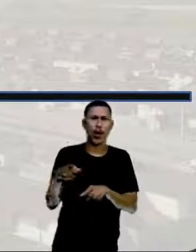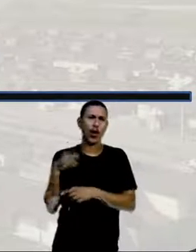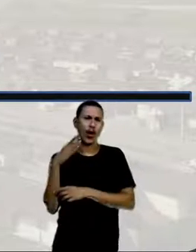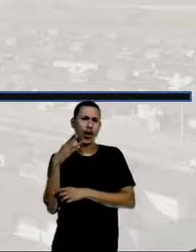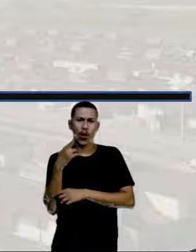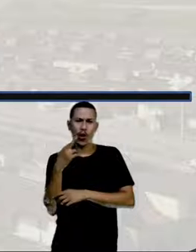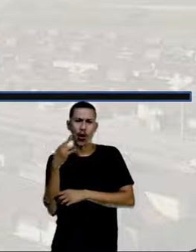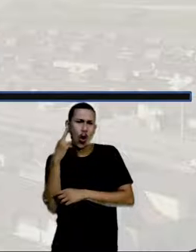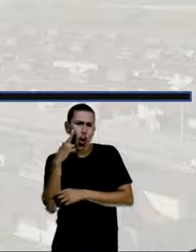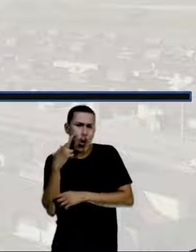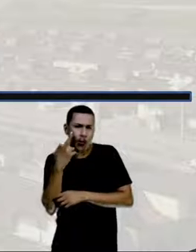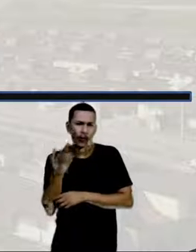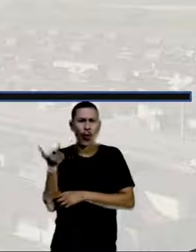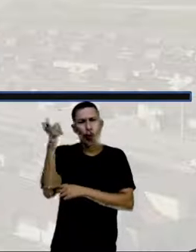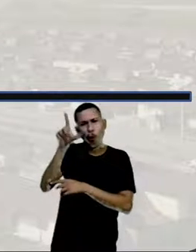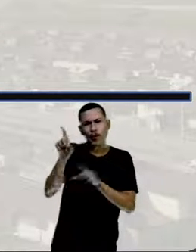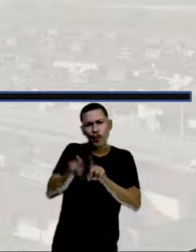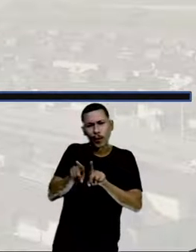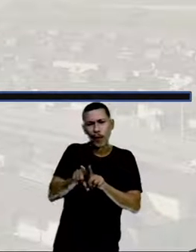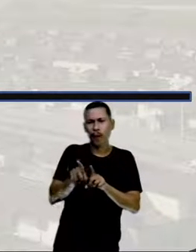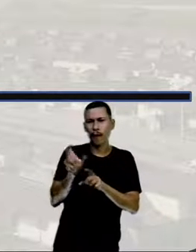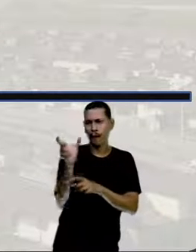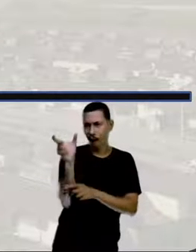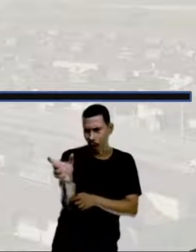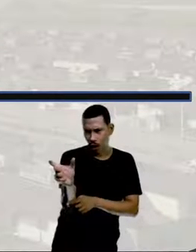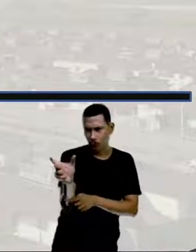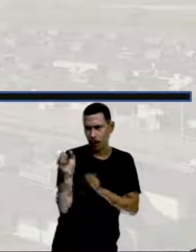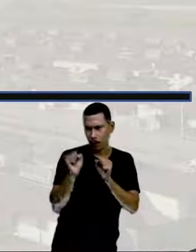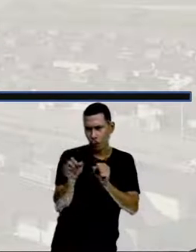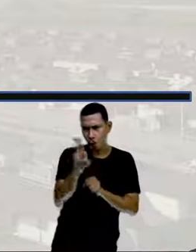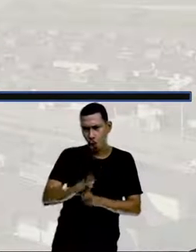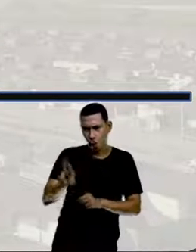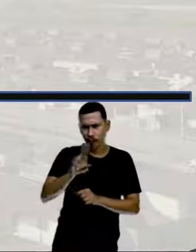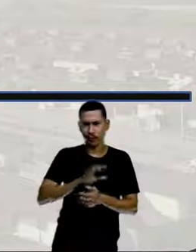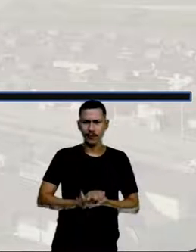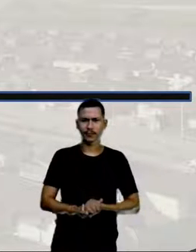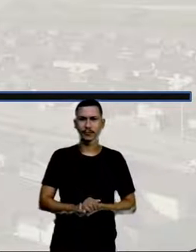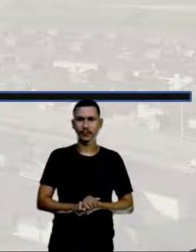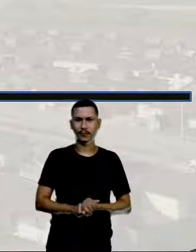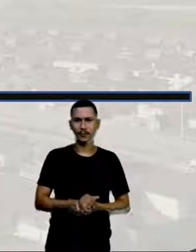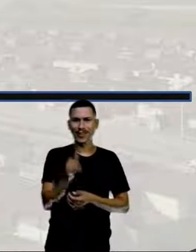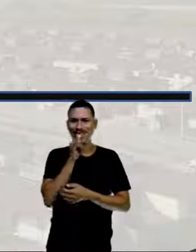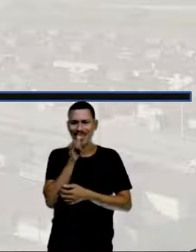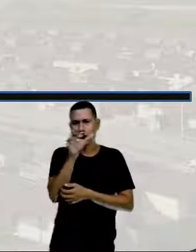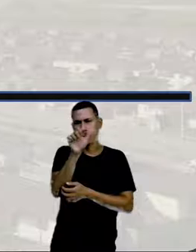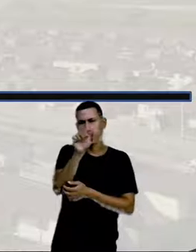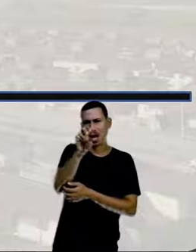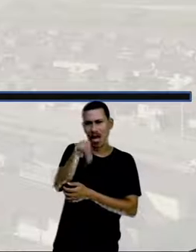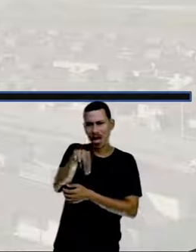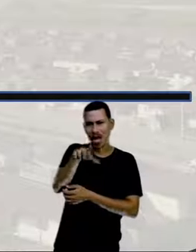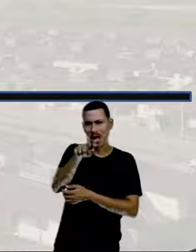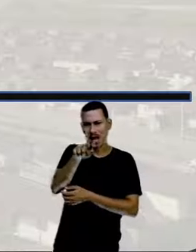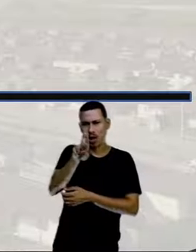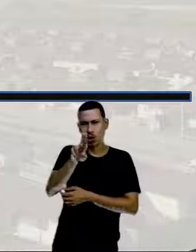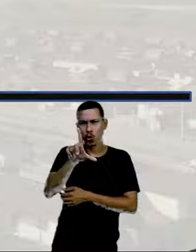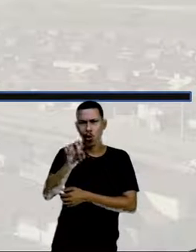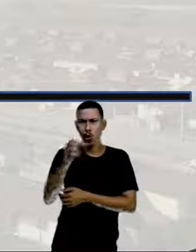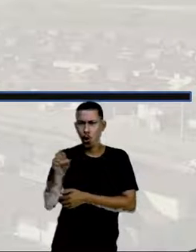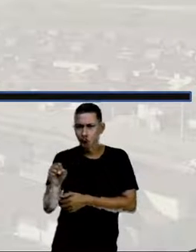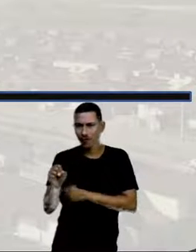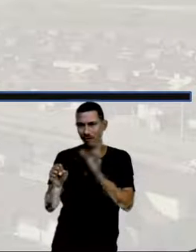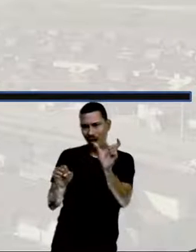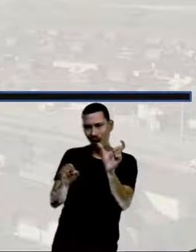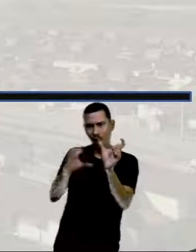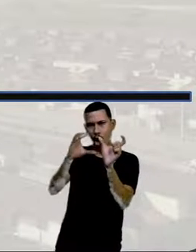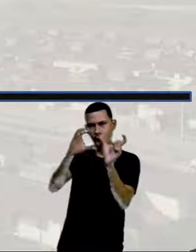Também a gente tem um outro conceito que a gente pode utilizar, quando os ângulos são colaterais. Co